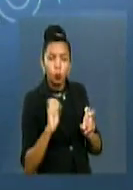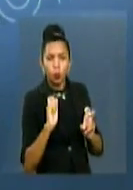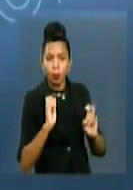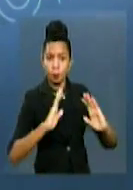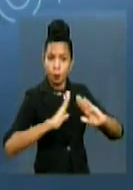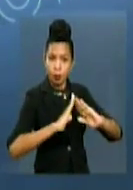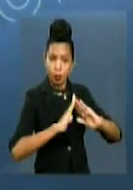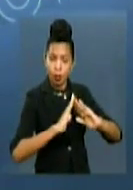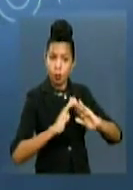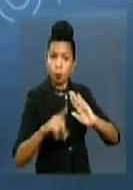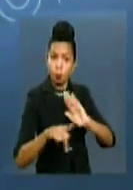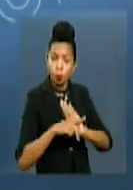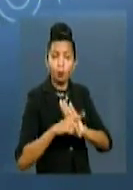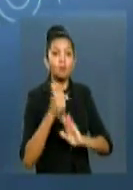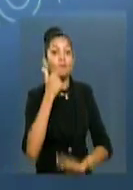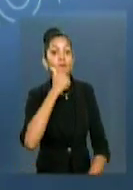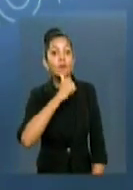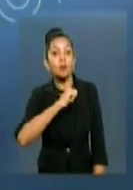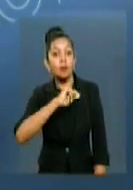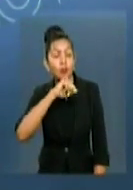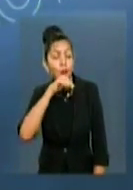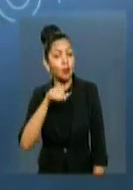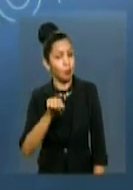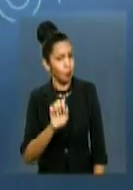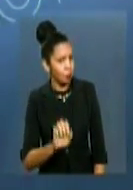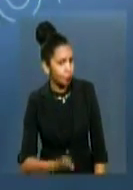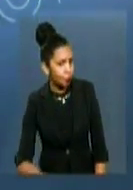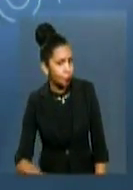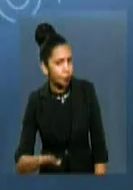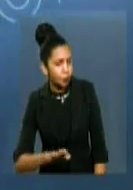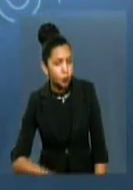transformado em uma casa para as mães, para as crianças.